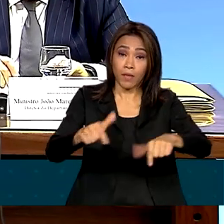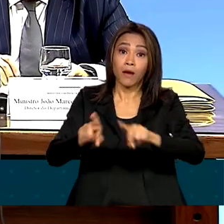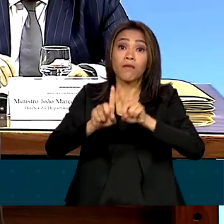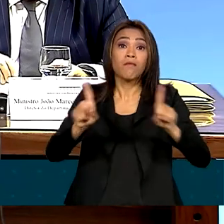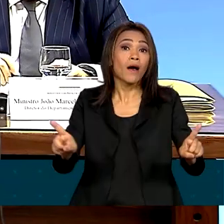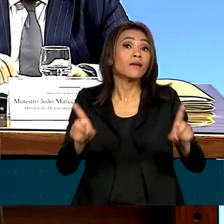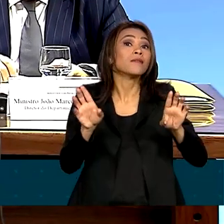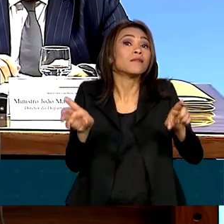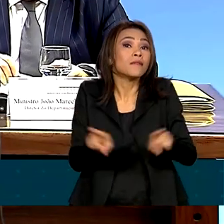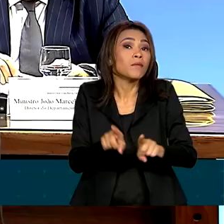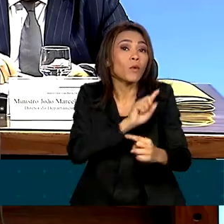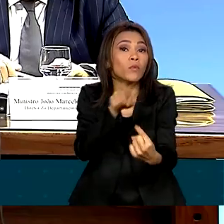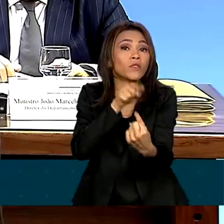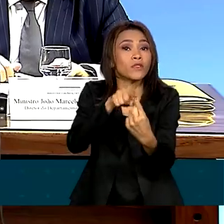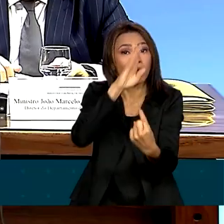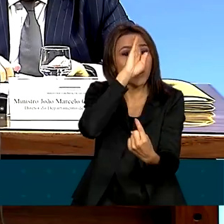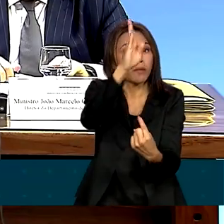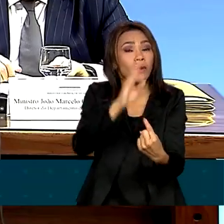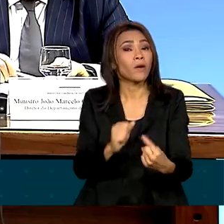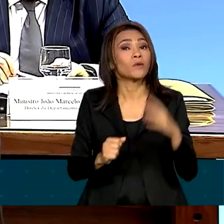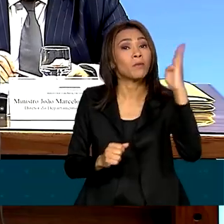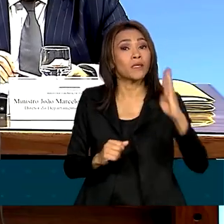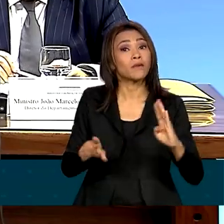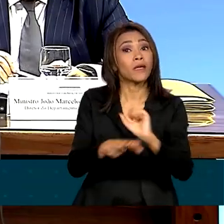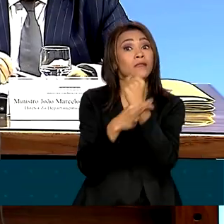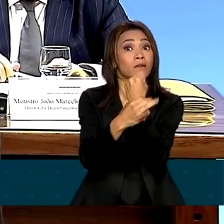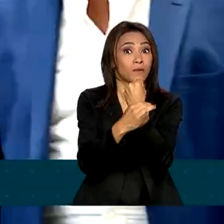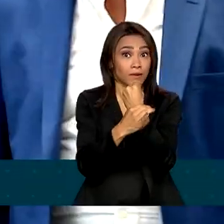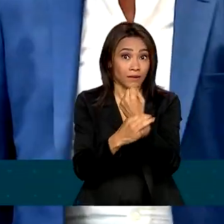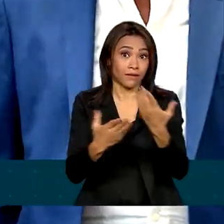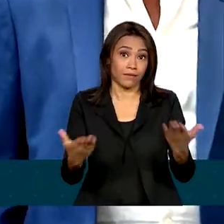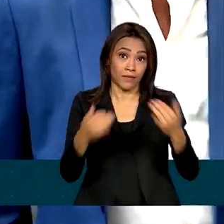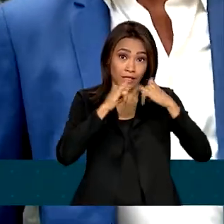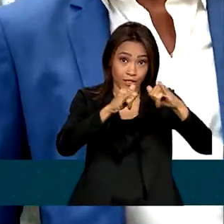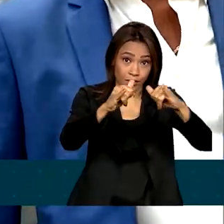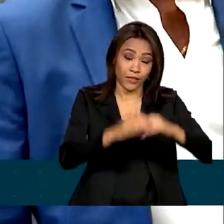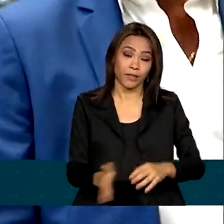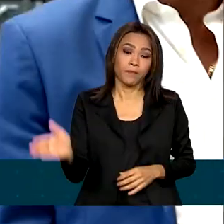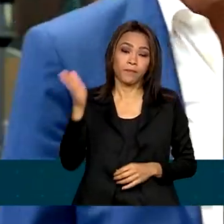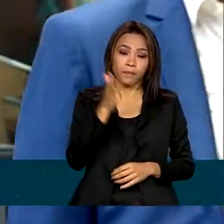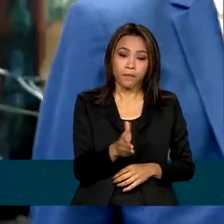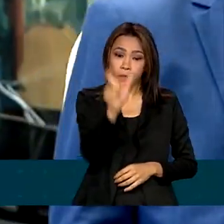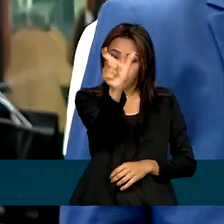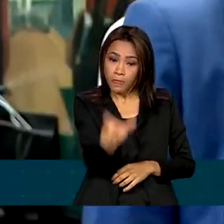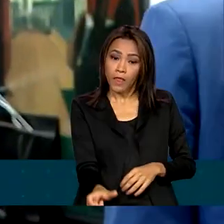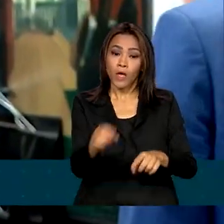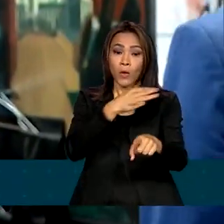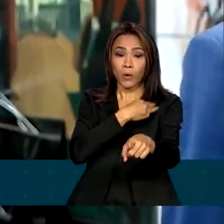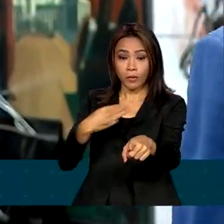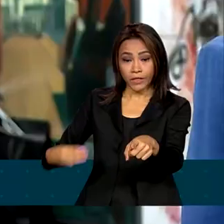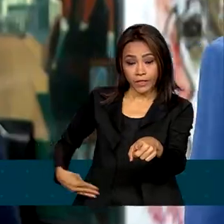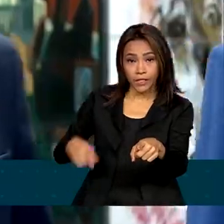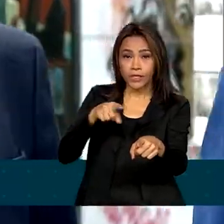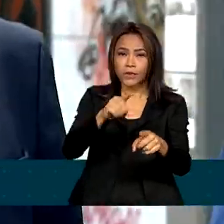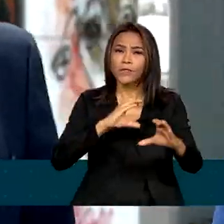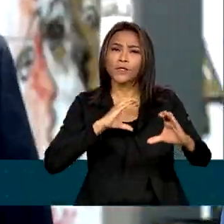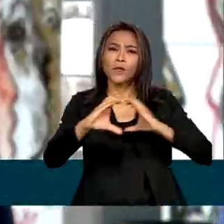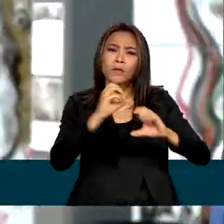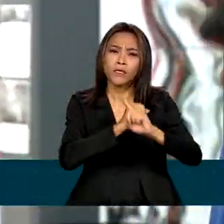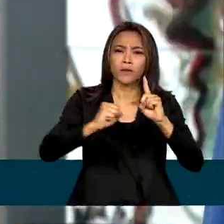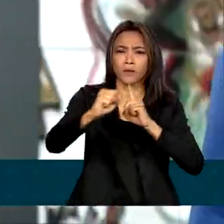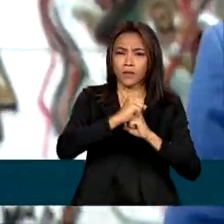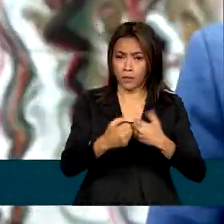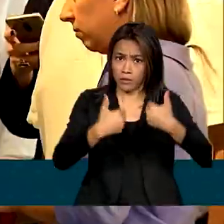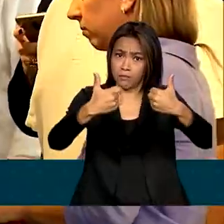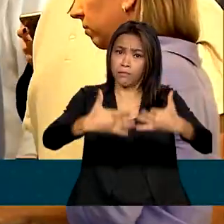um objetivo que é fundamental do Brasil, que é a segurança energética. O ministro da Secretaria de Comunicação Social destaca o valor